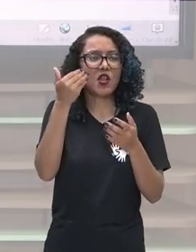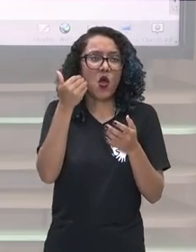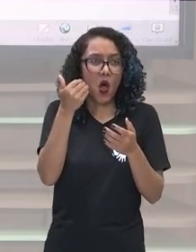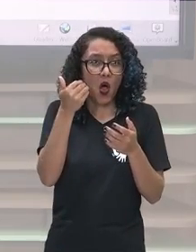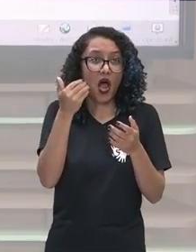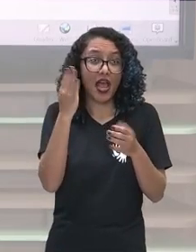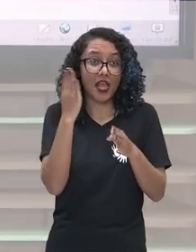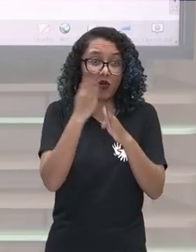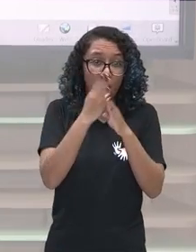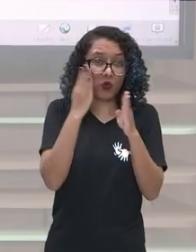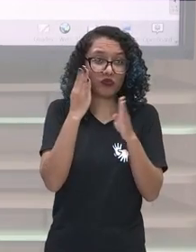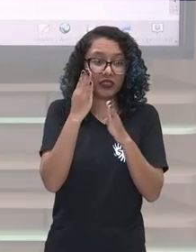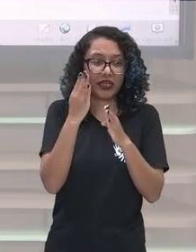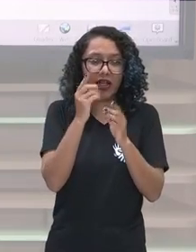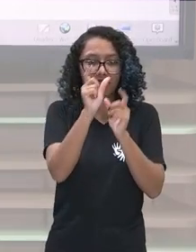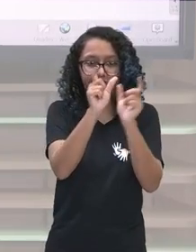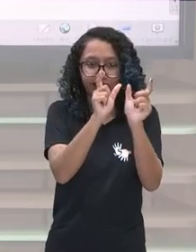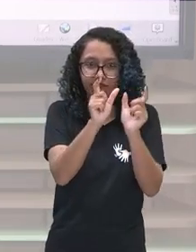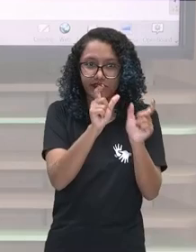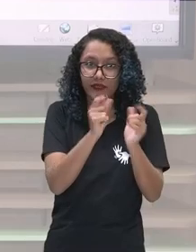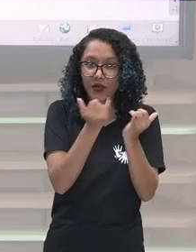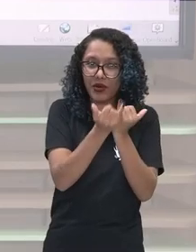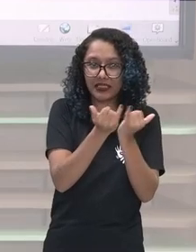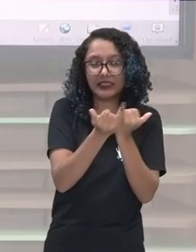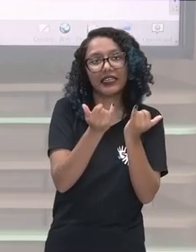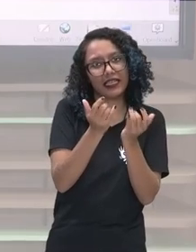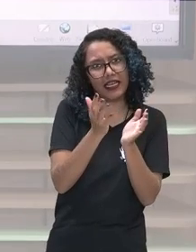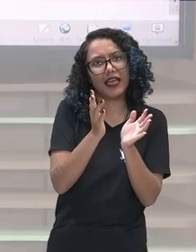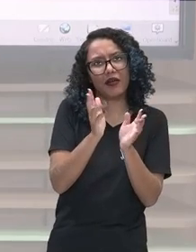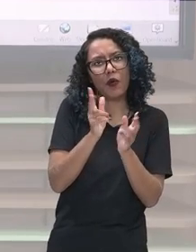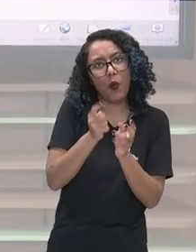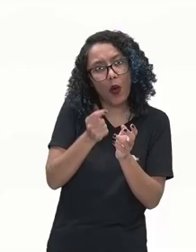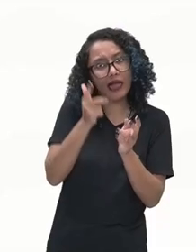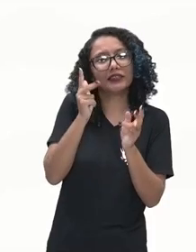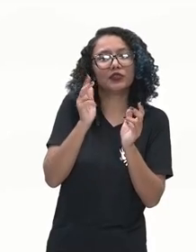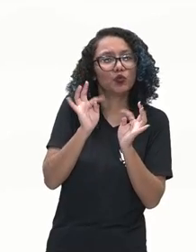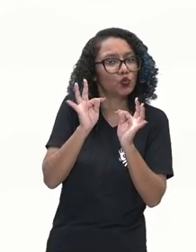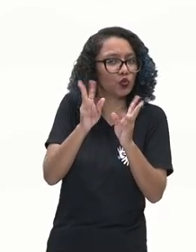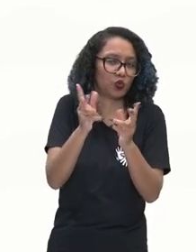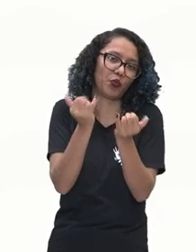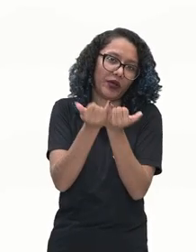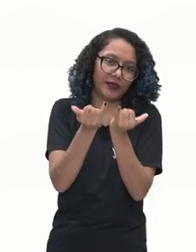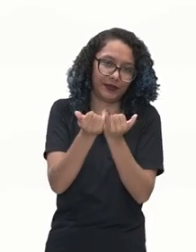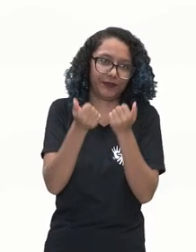é a mesma coisa. E eu vou mostrar aqui pra vocês alguns exemplos, olha só.